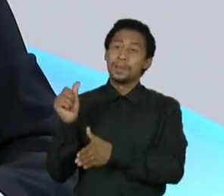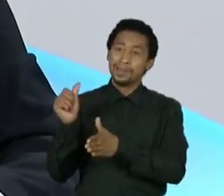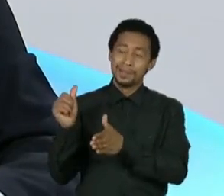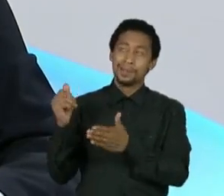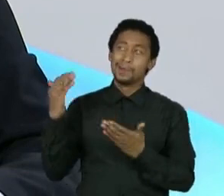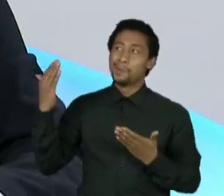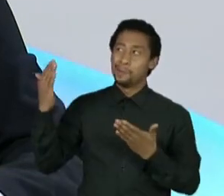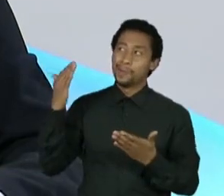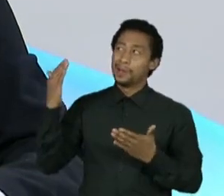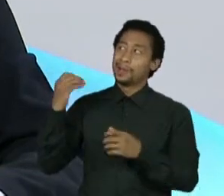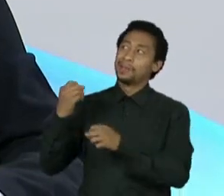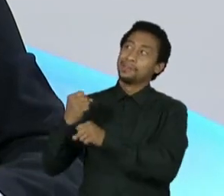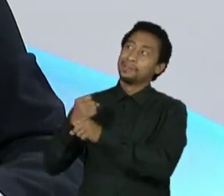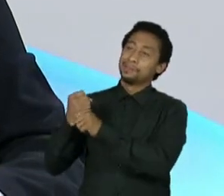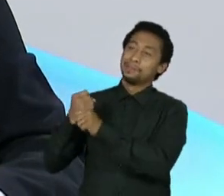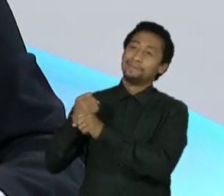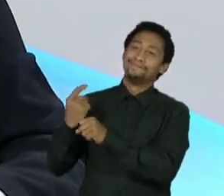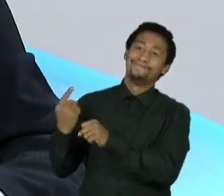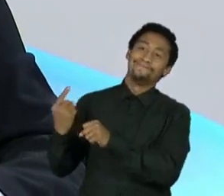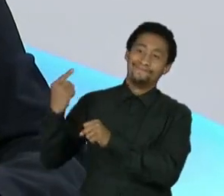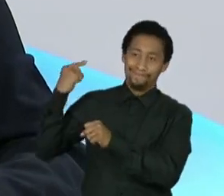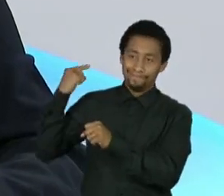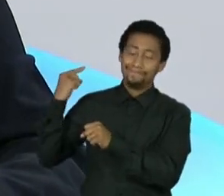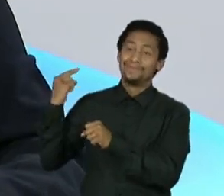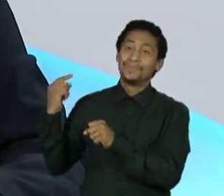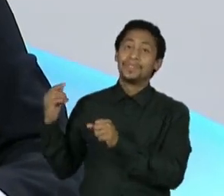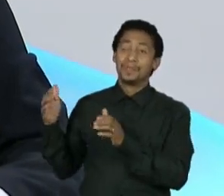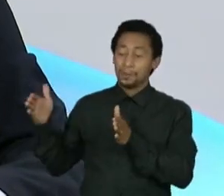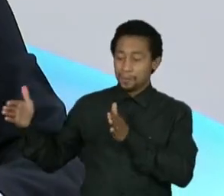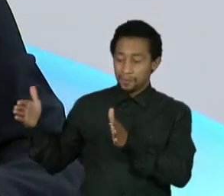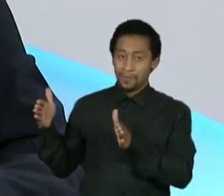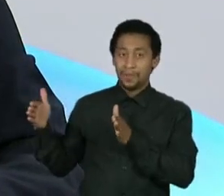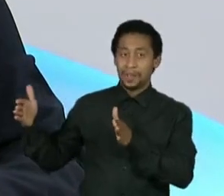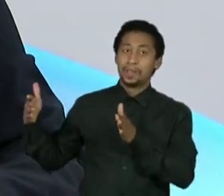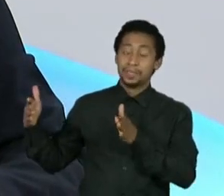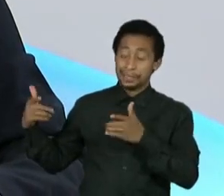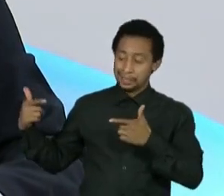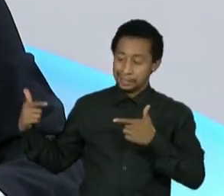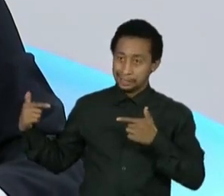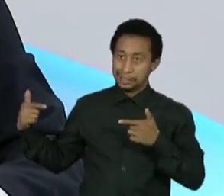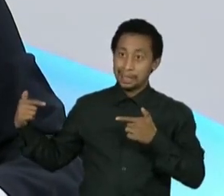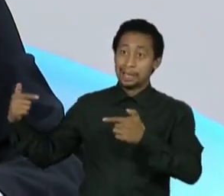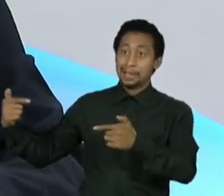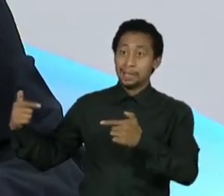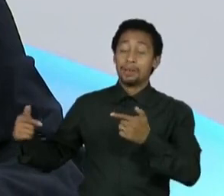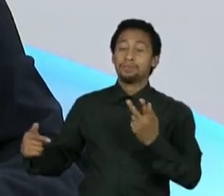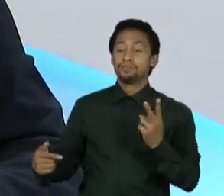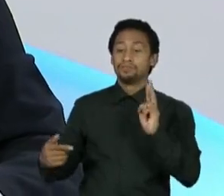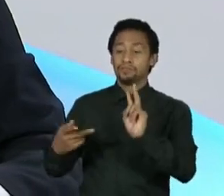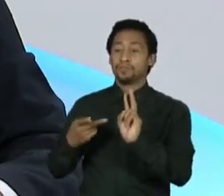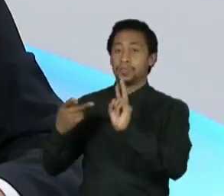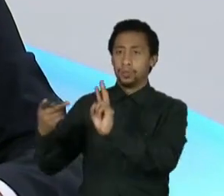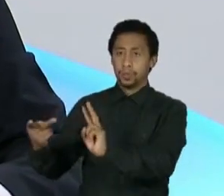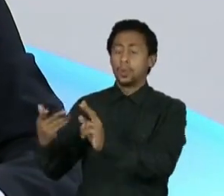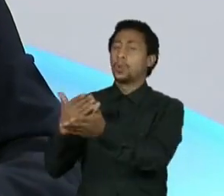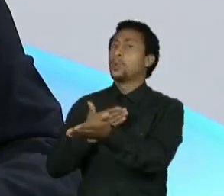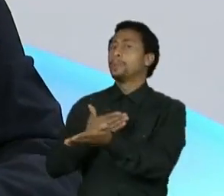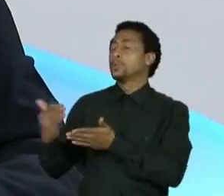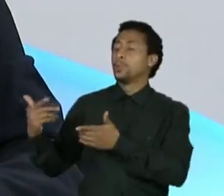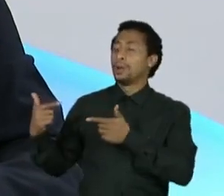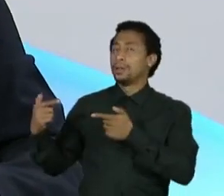começo dessa fase da agressão, porque consideramos que a guerra começou em fevereiro